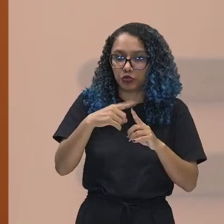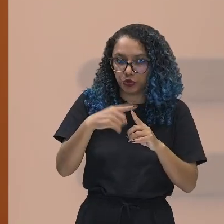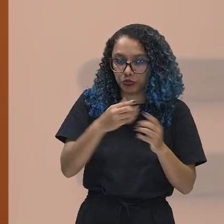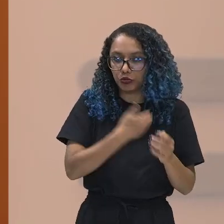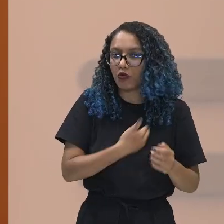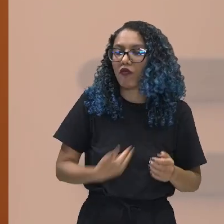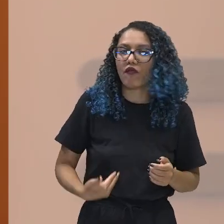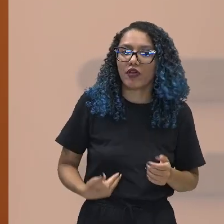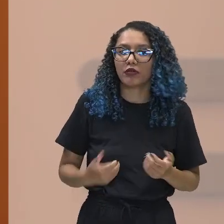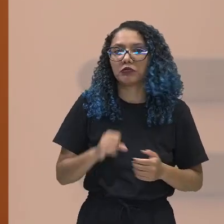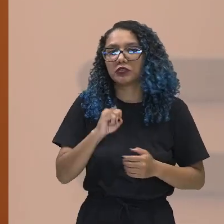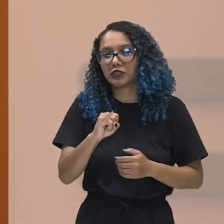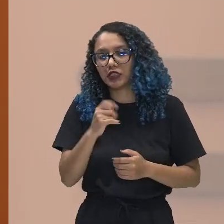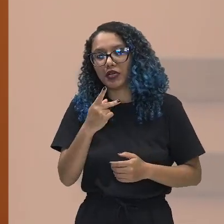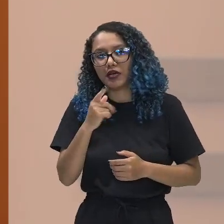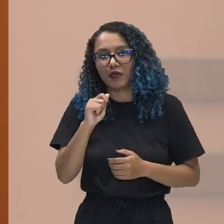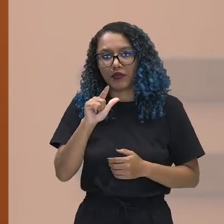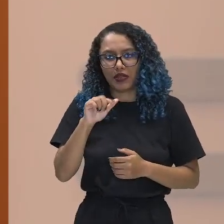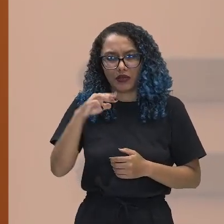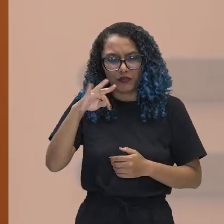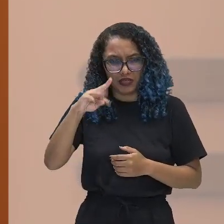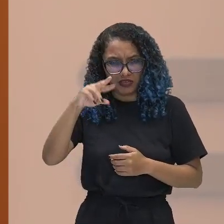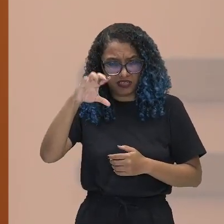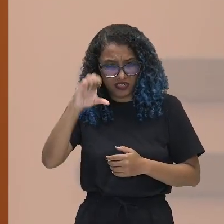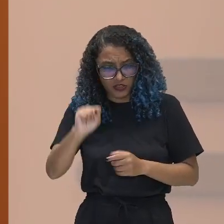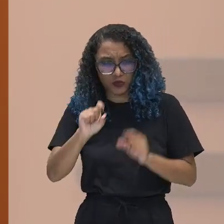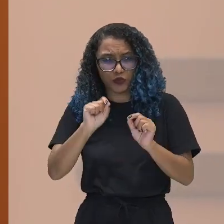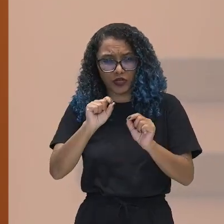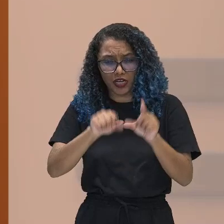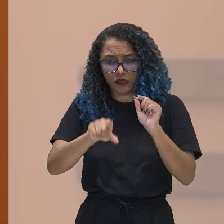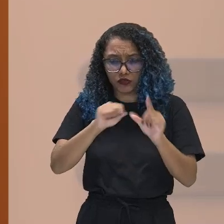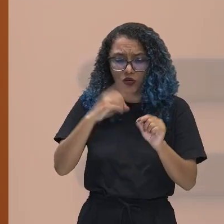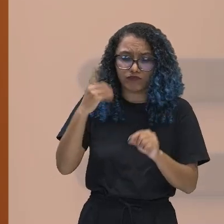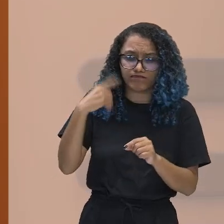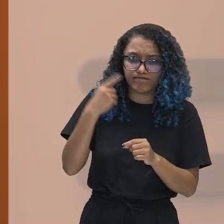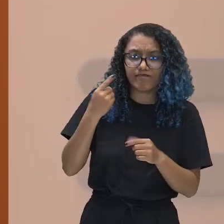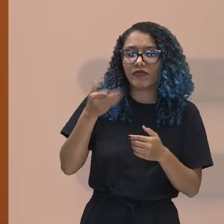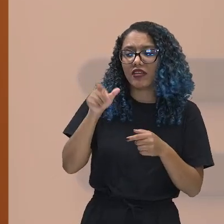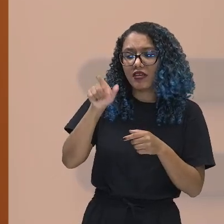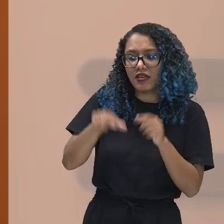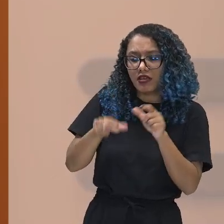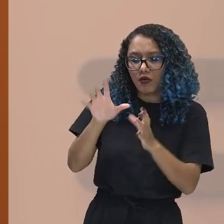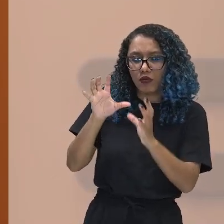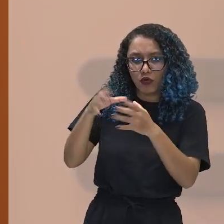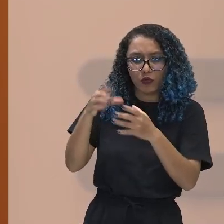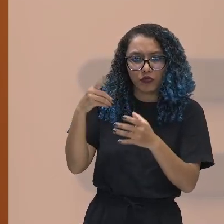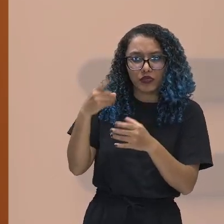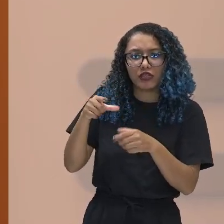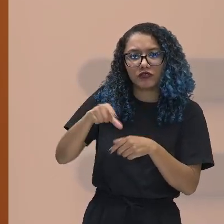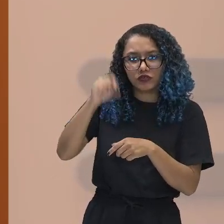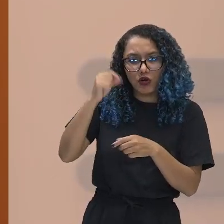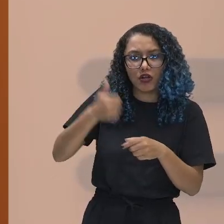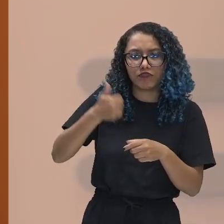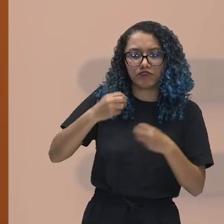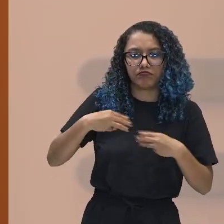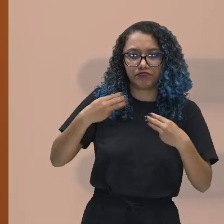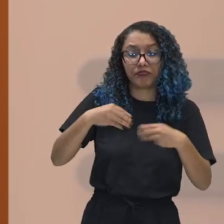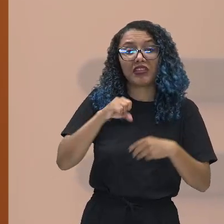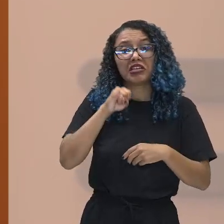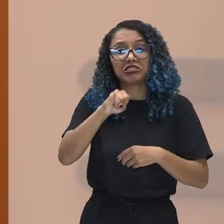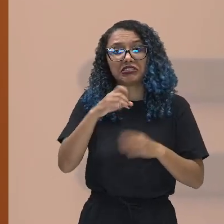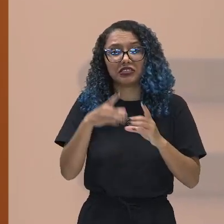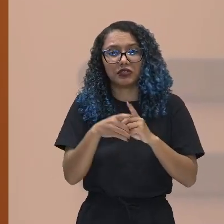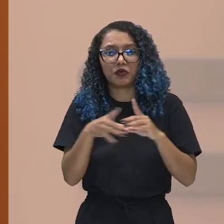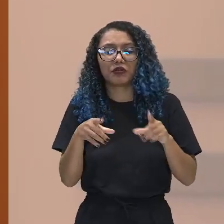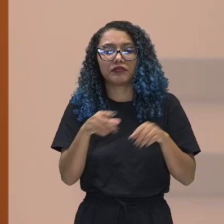for um parlamentarismo, você elege os deputados, os deputados elegem o primeiro-ministro. Se for uma democracia